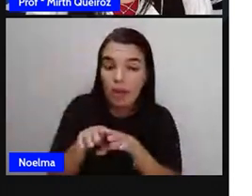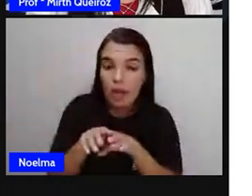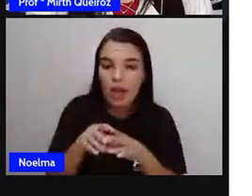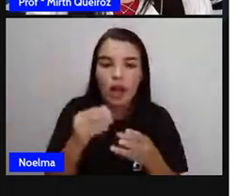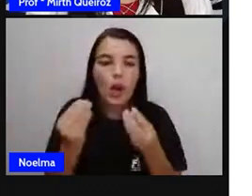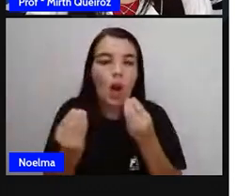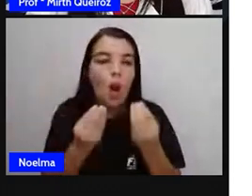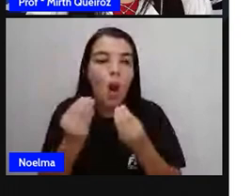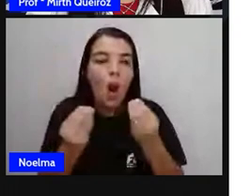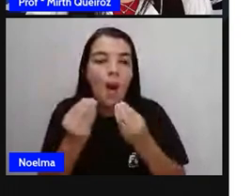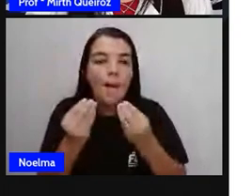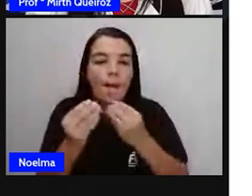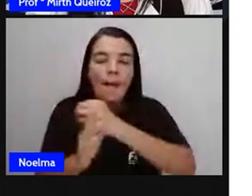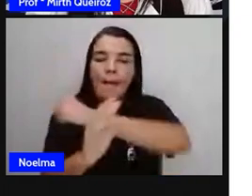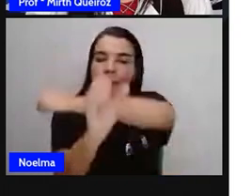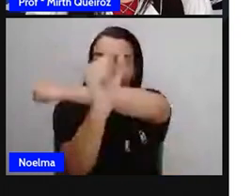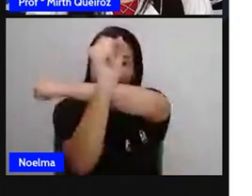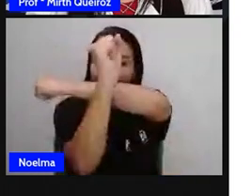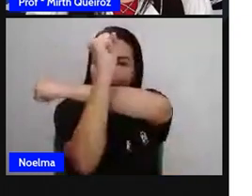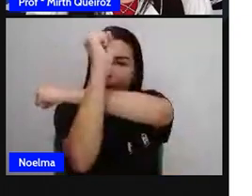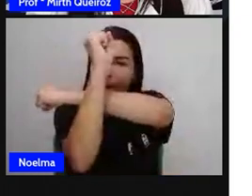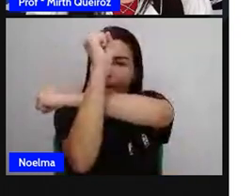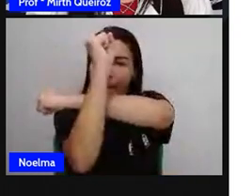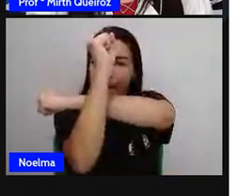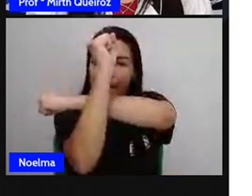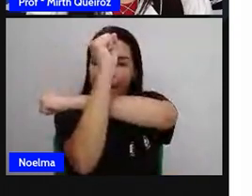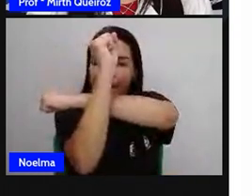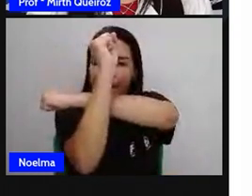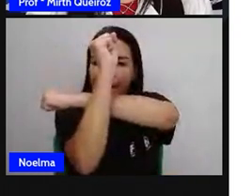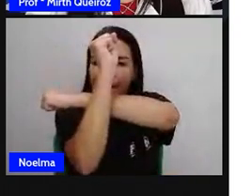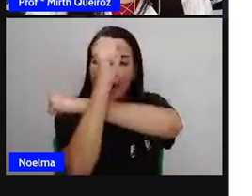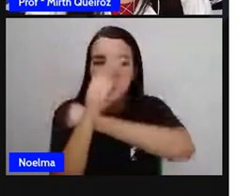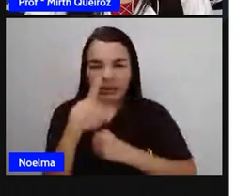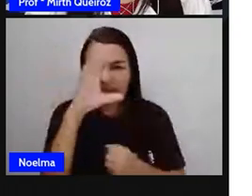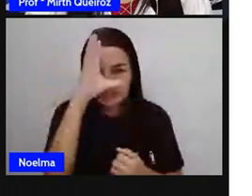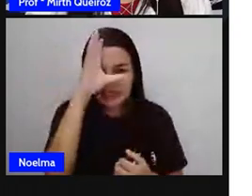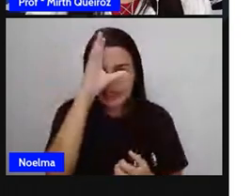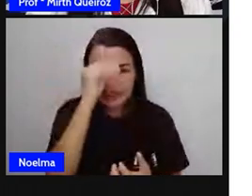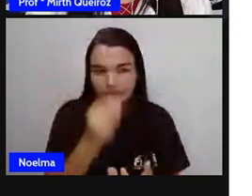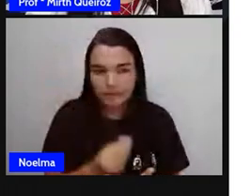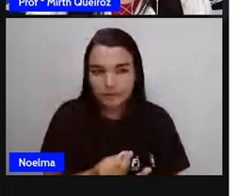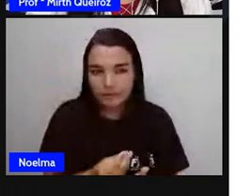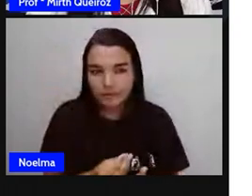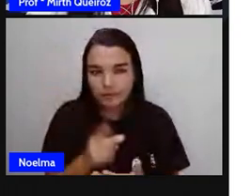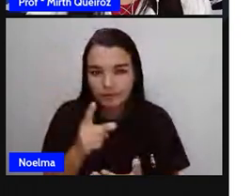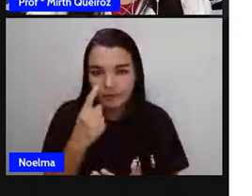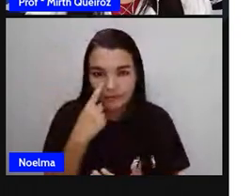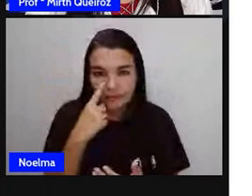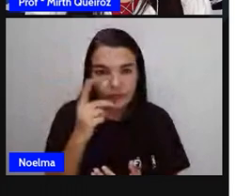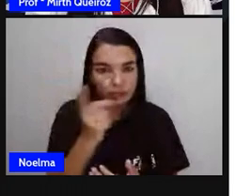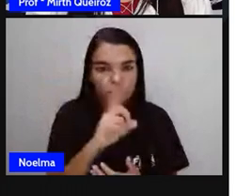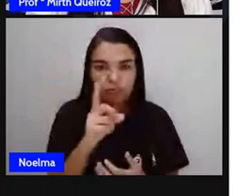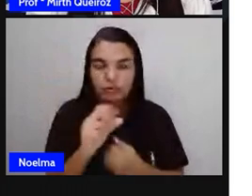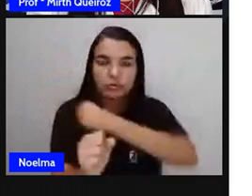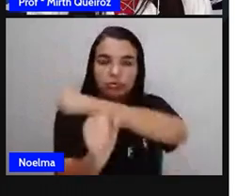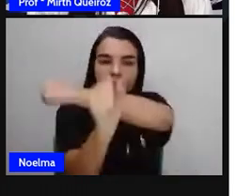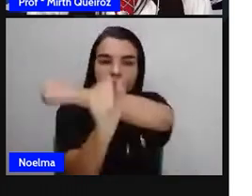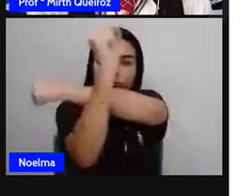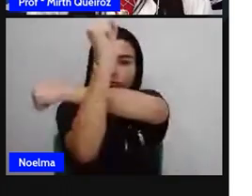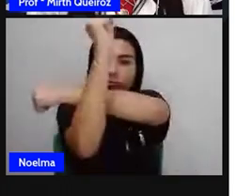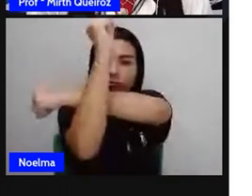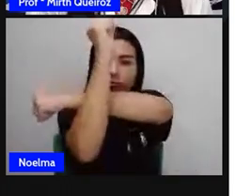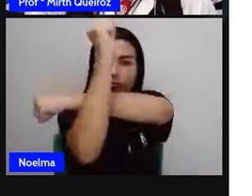Com perpendiculares. Você concorda com a afirmação dele? Ó, elas não estão se cruzando. Mas elas são